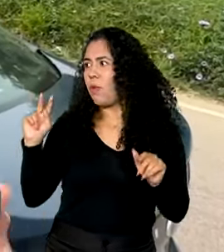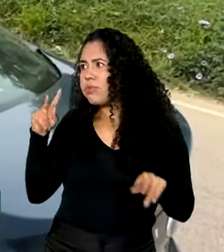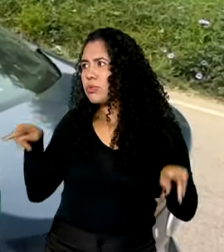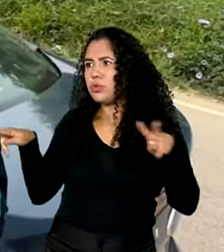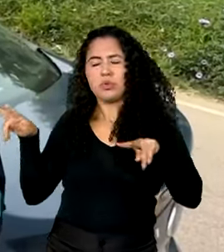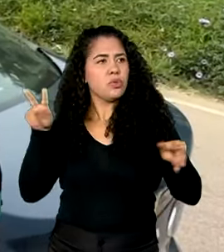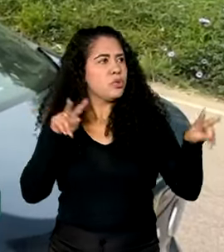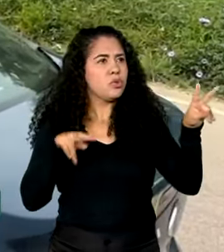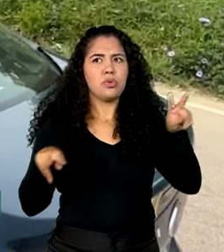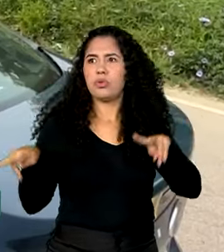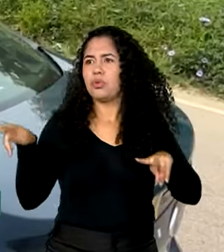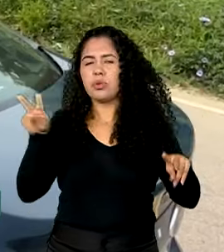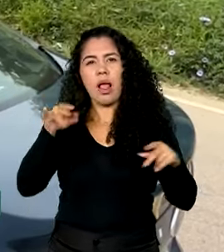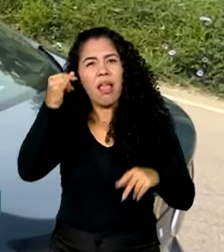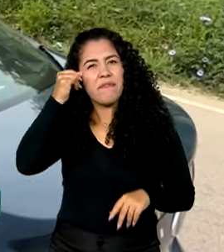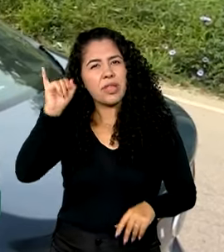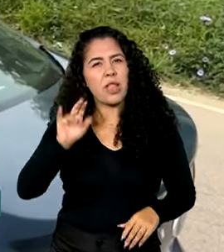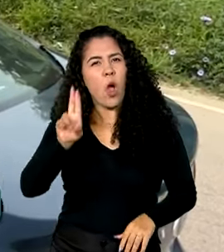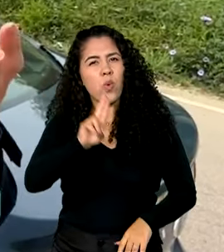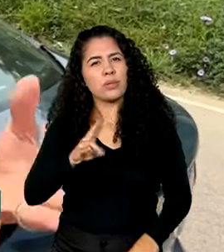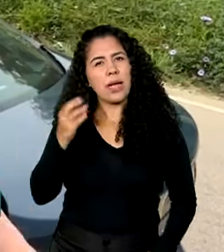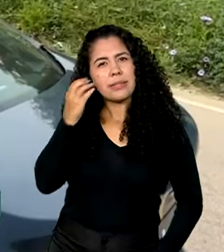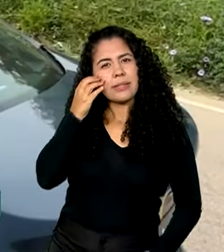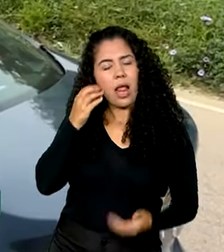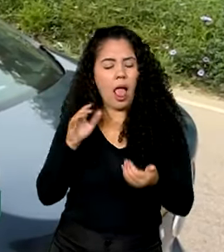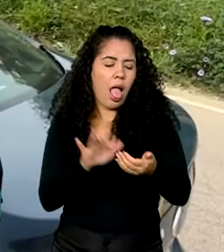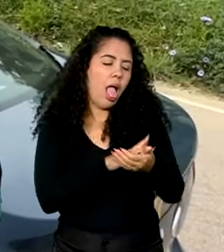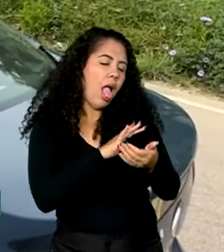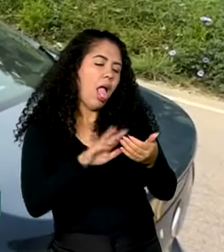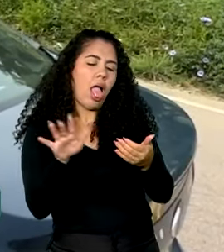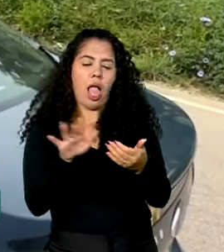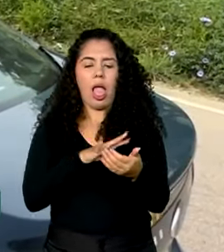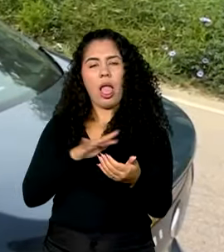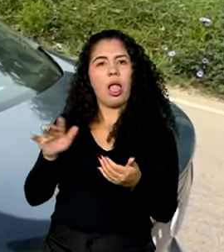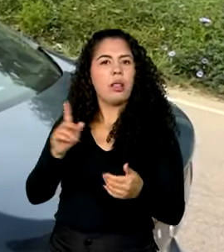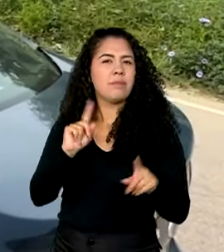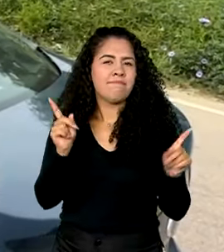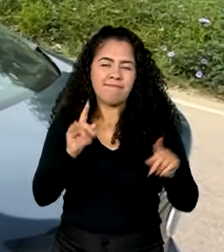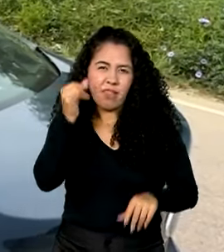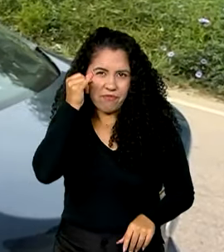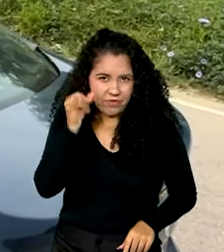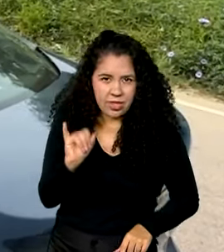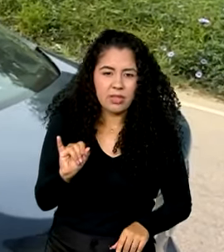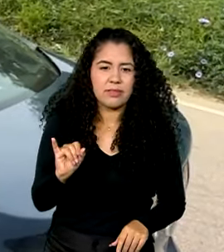evite o uso do aparelho de celular e a distração de qualquer outro tipo.